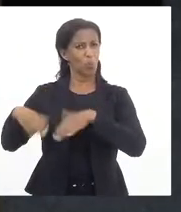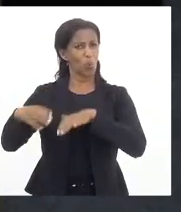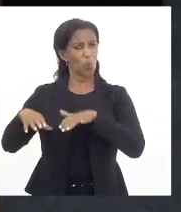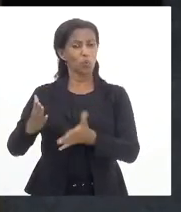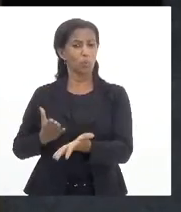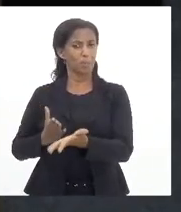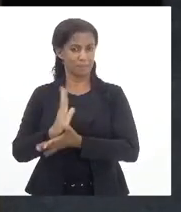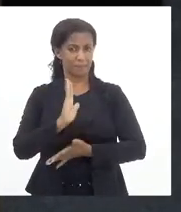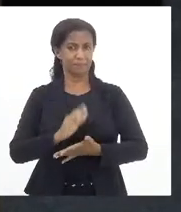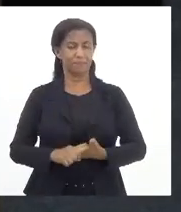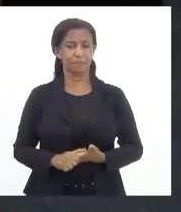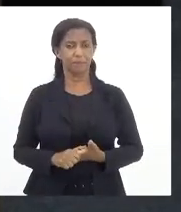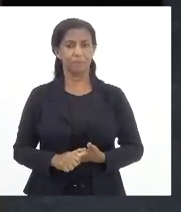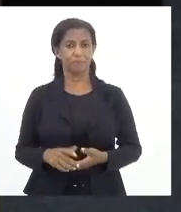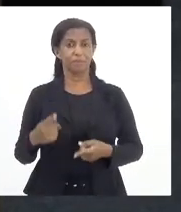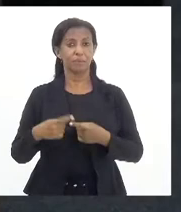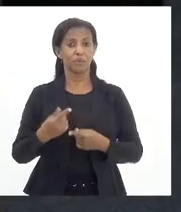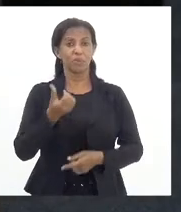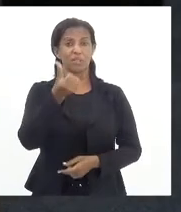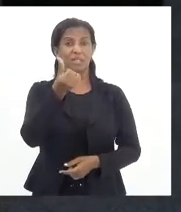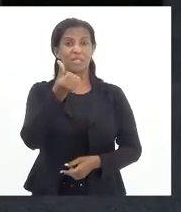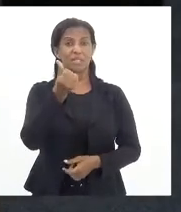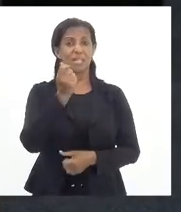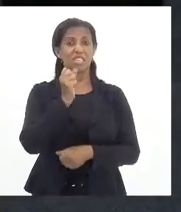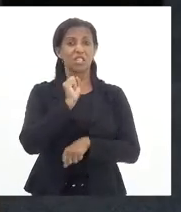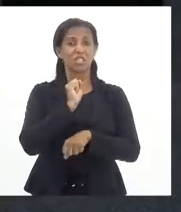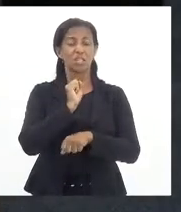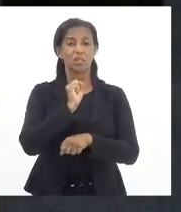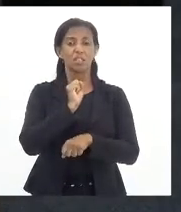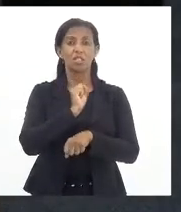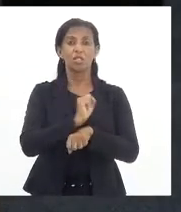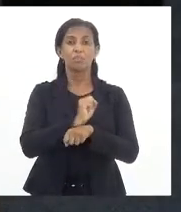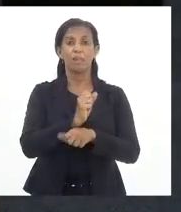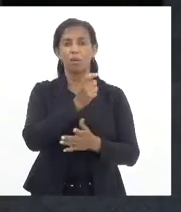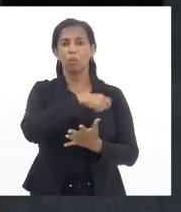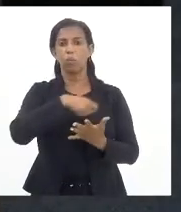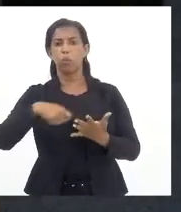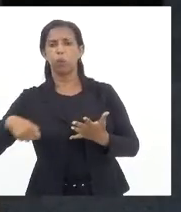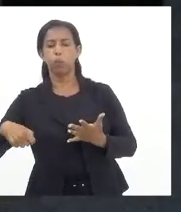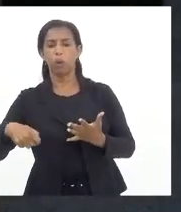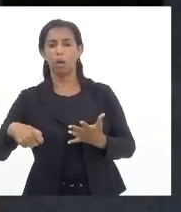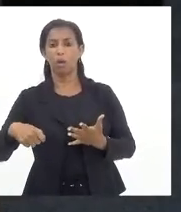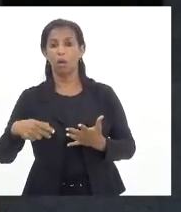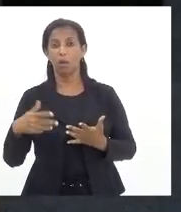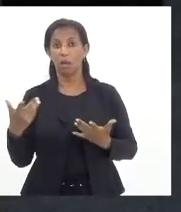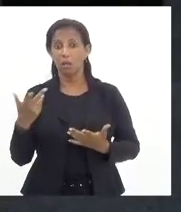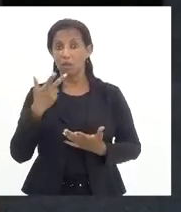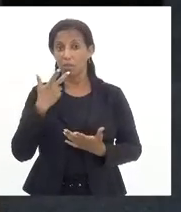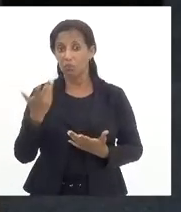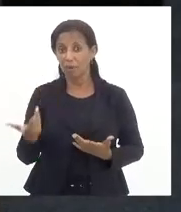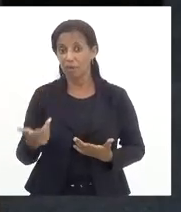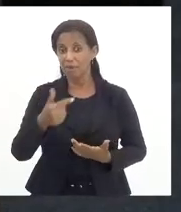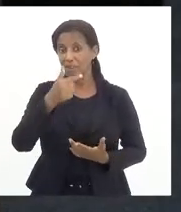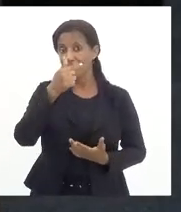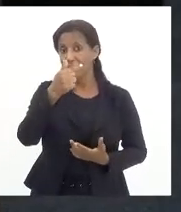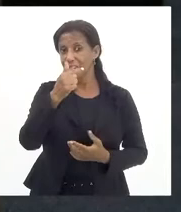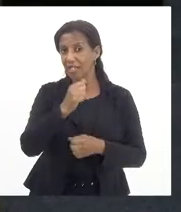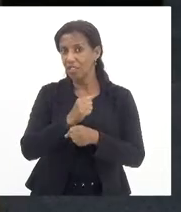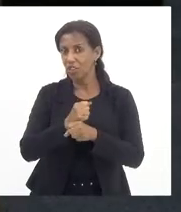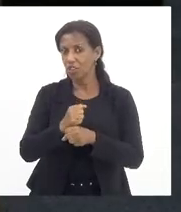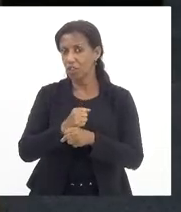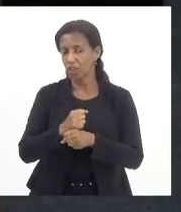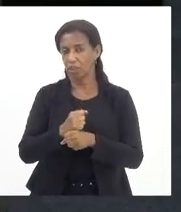aprovado, porque eu levei seis meses para ser nomeado. Nós estamos falando de sete anos. Por isso, eu quero